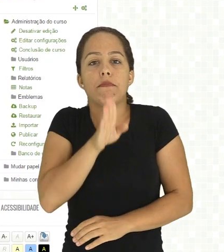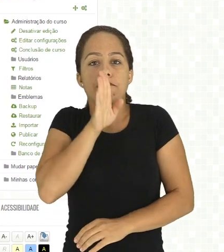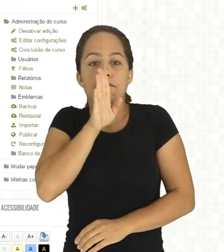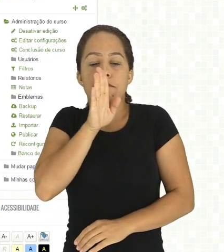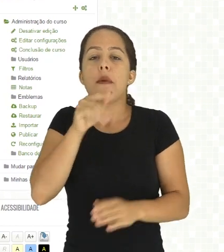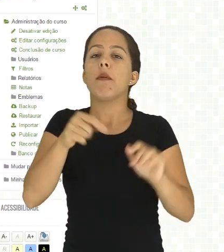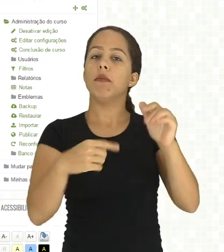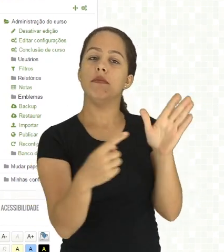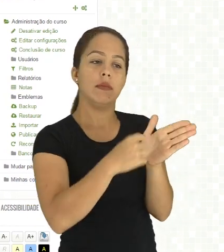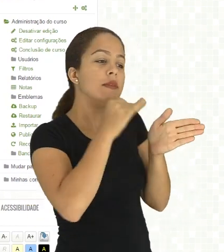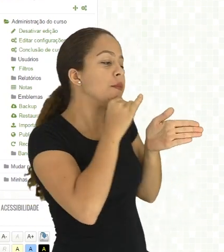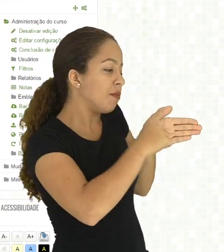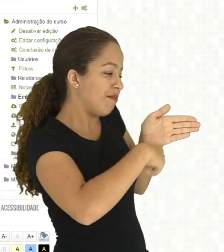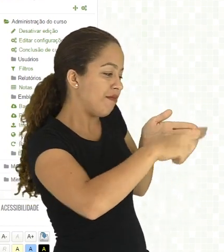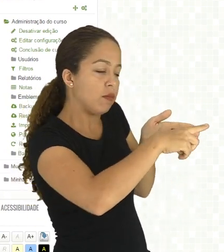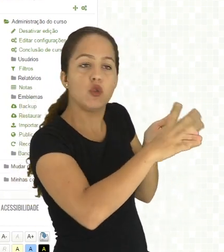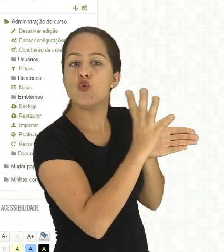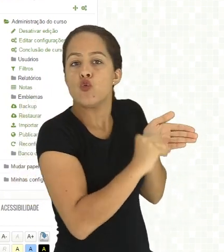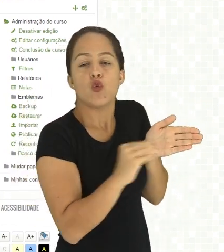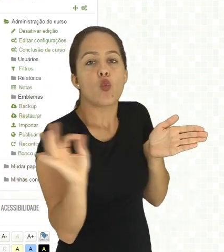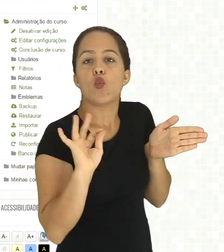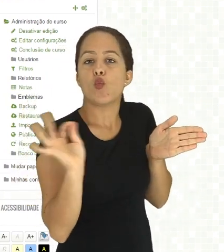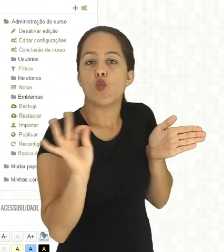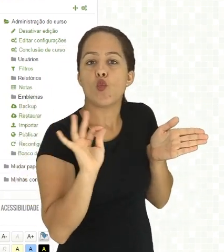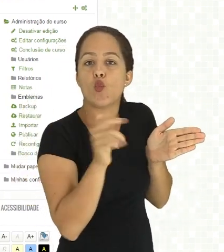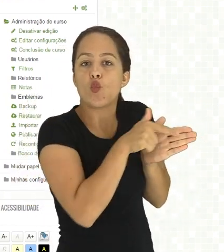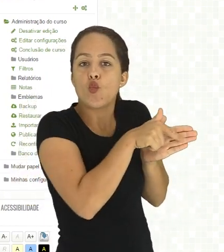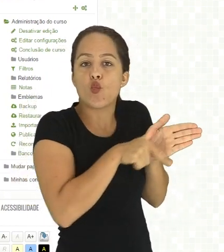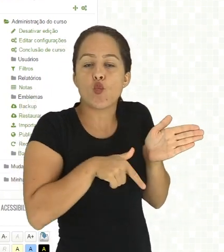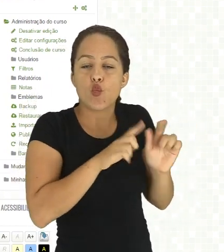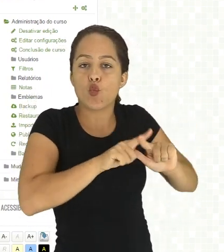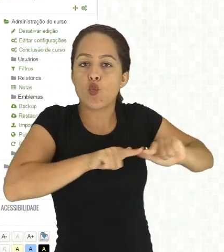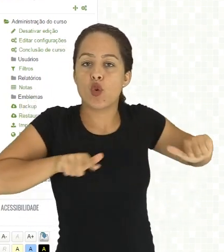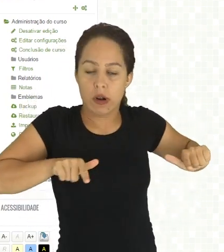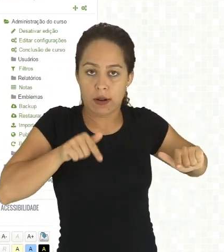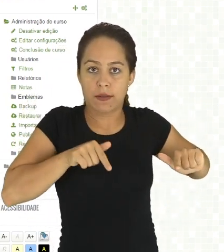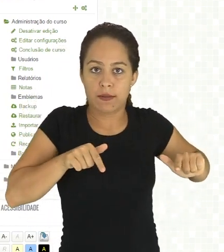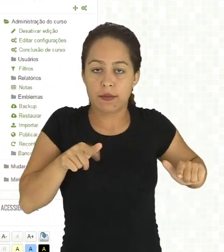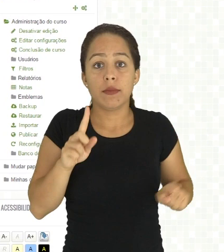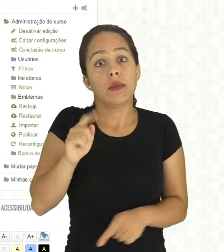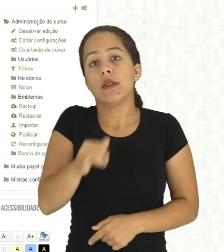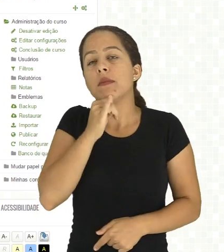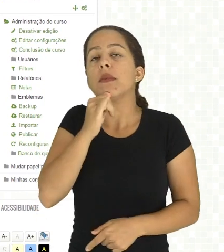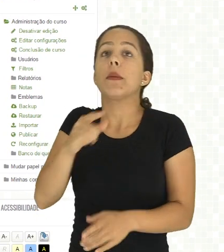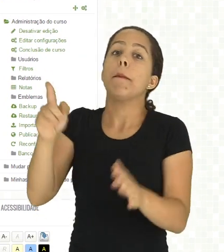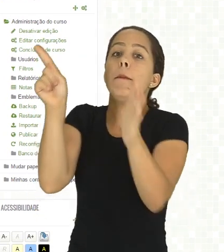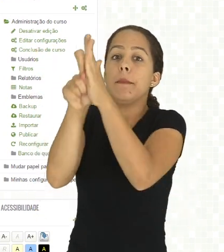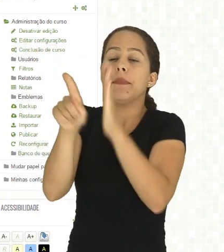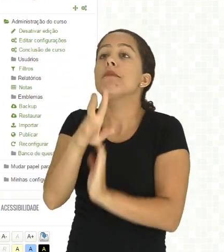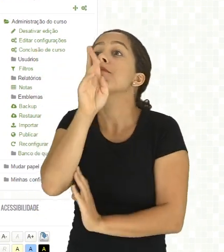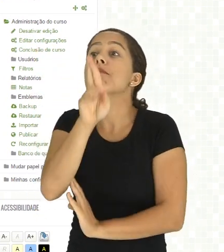compartilhar com seus colegas. Então, o ideal seja disponível só depois do fechamento do questionário.